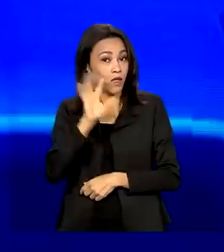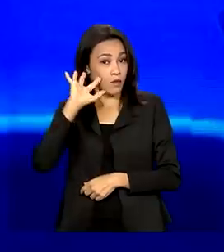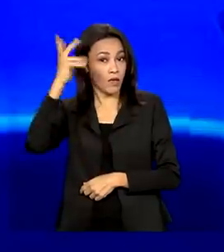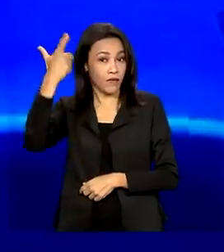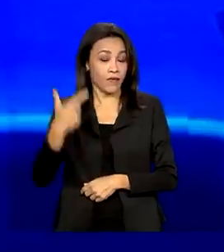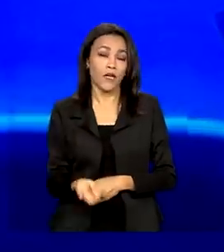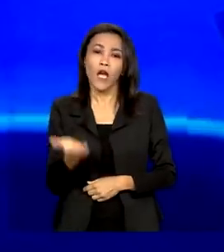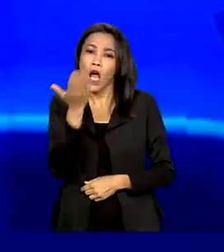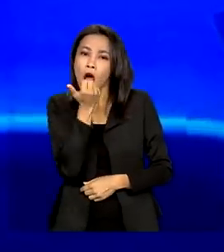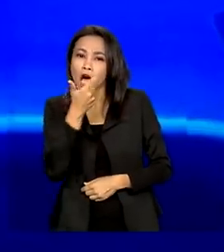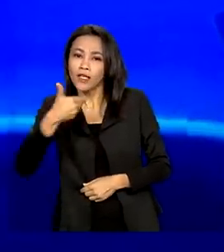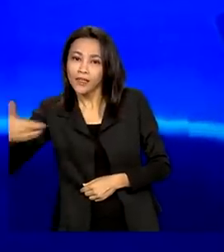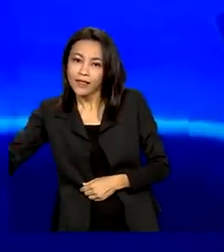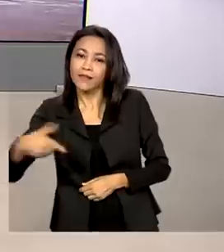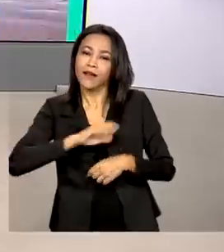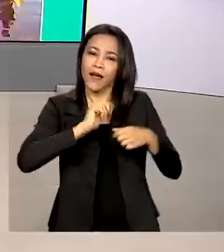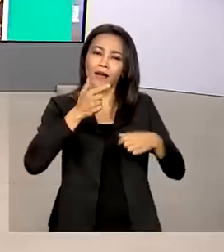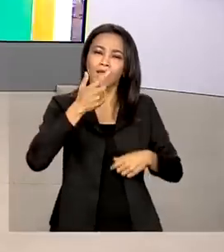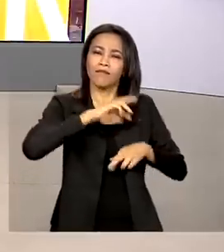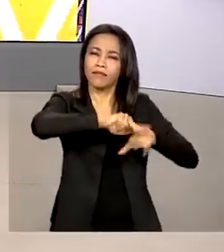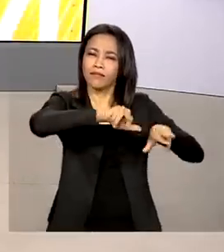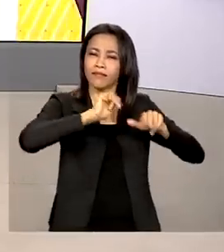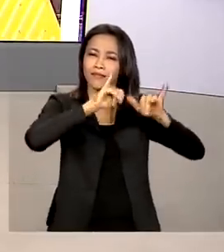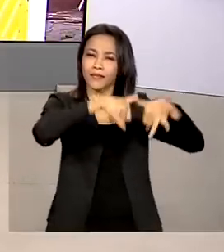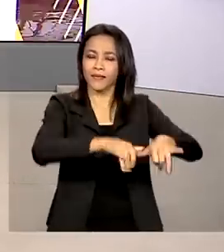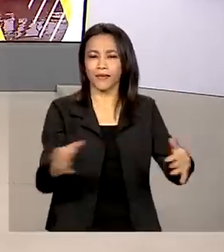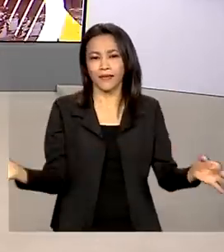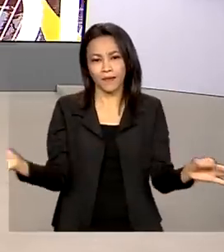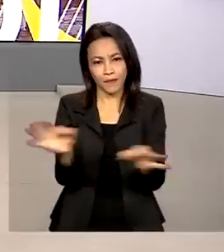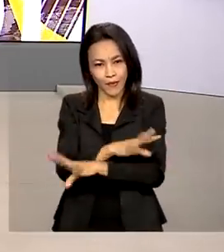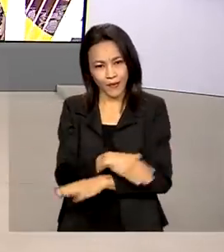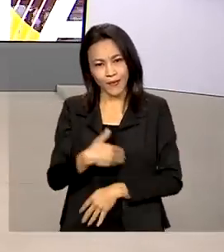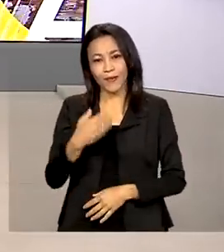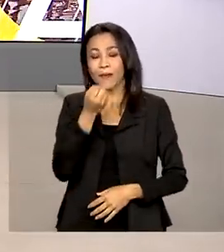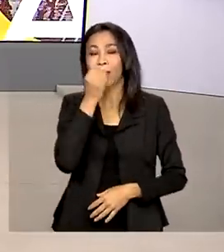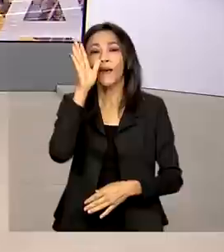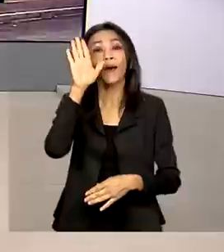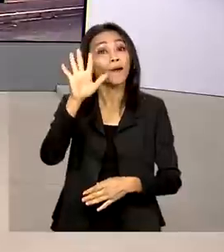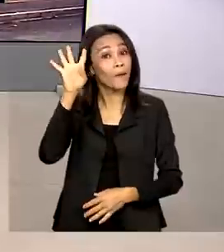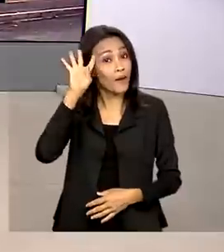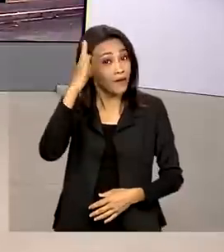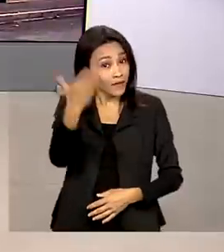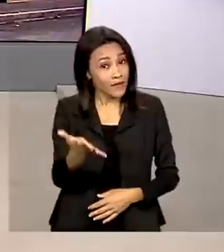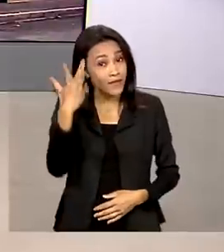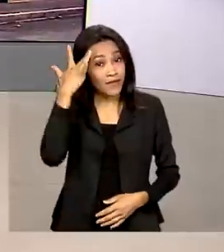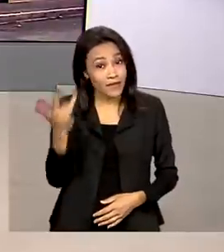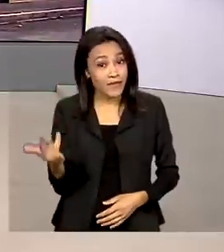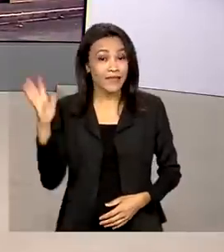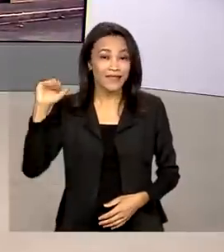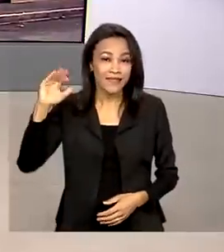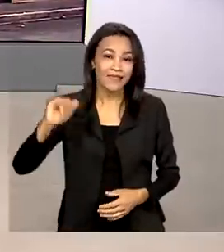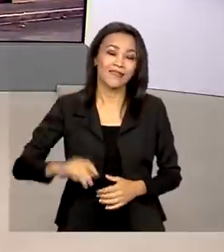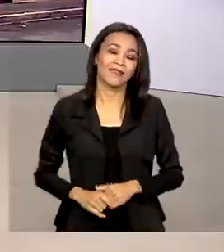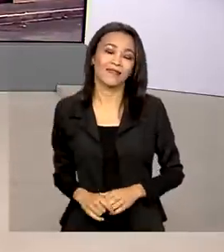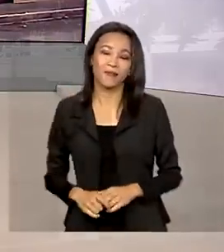alimento à energia limpa. É isso, a gente fica por aqui. Uma boa quarta-feira para você. Até amanhã. Tchau, tchau.